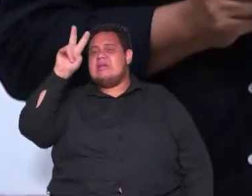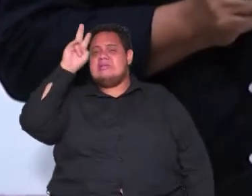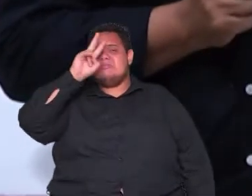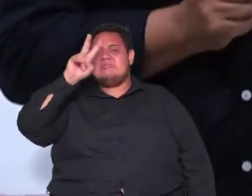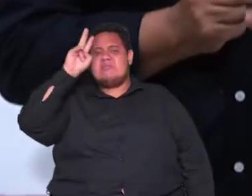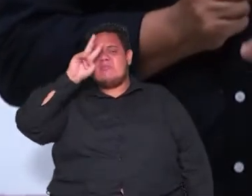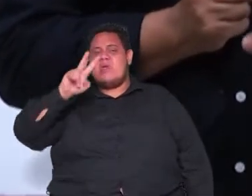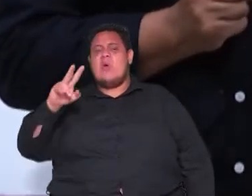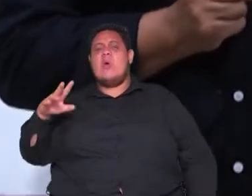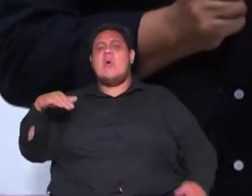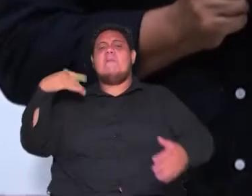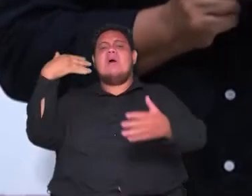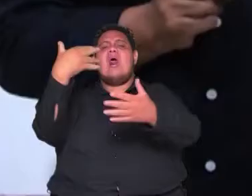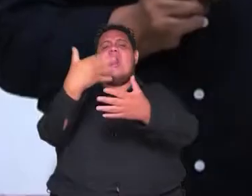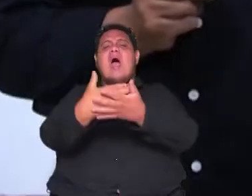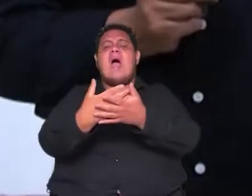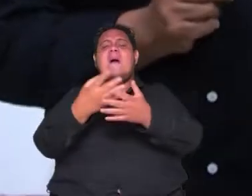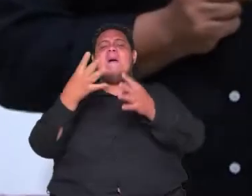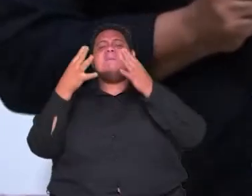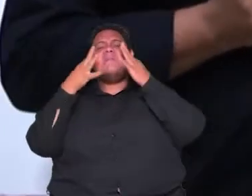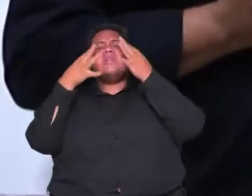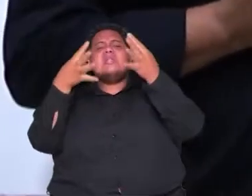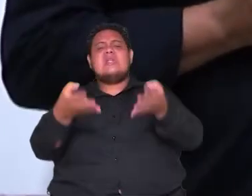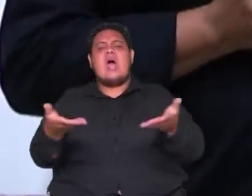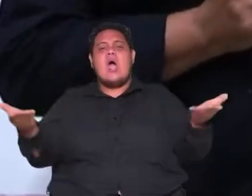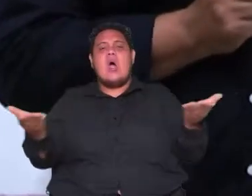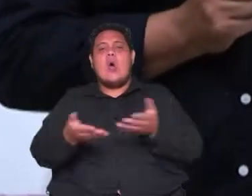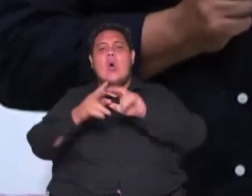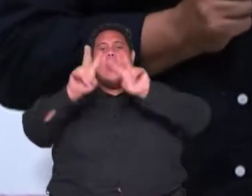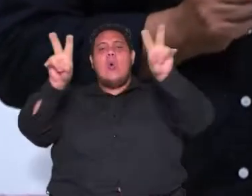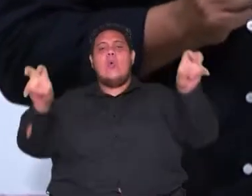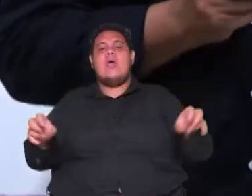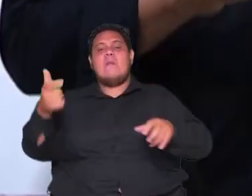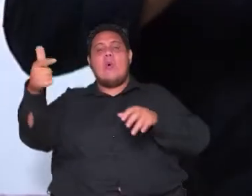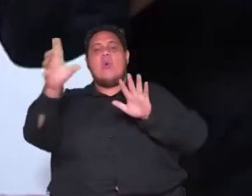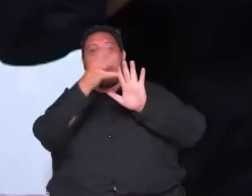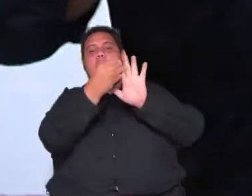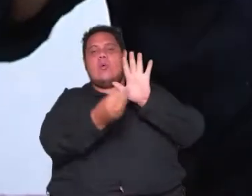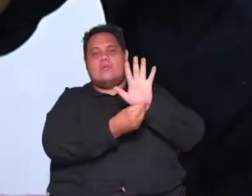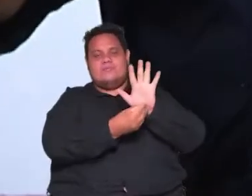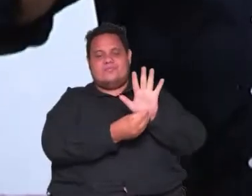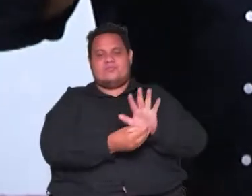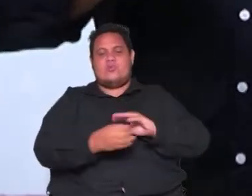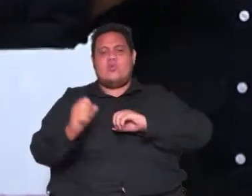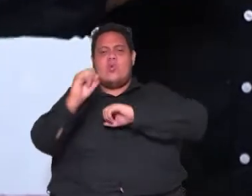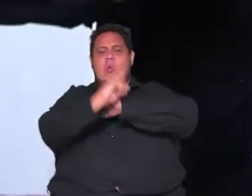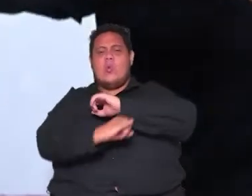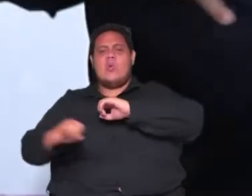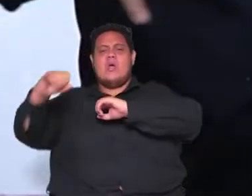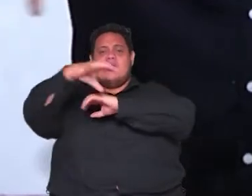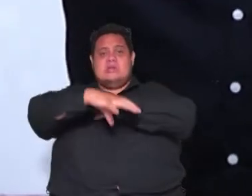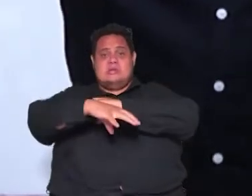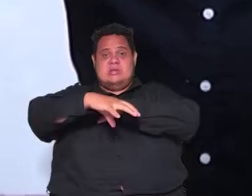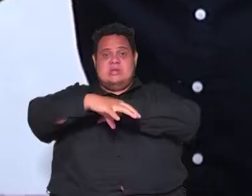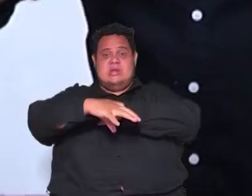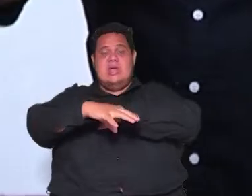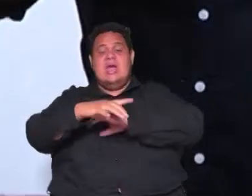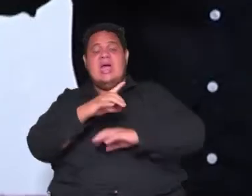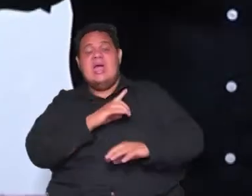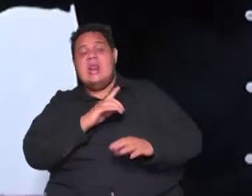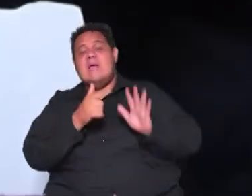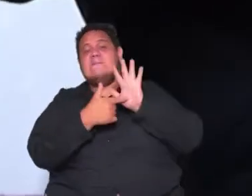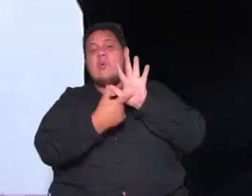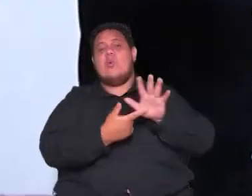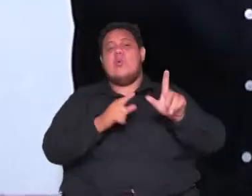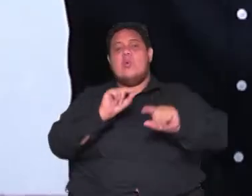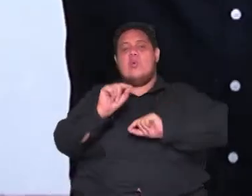Então, portanto, preste atenção, porque aqui eu vou puxar outros assuntos, tá certo? Então, o Iluminismo, ele, a partir do momento que